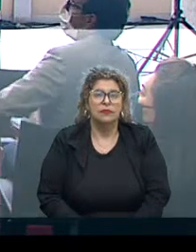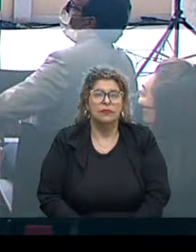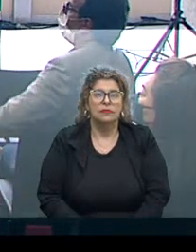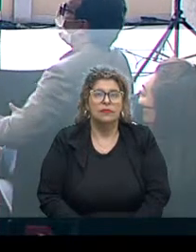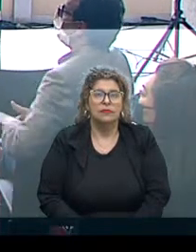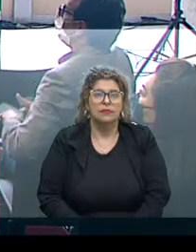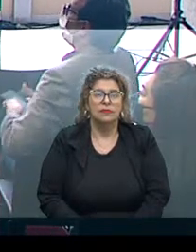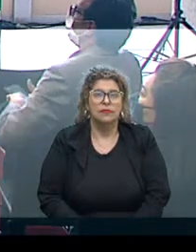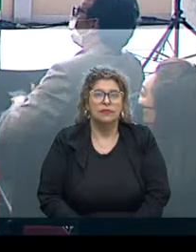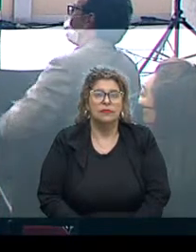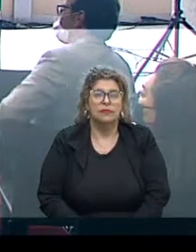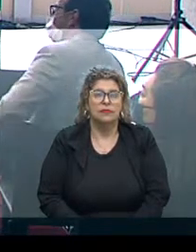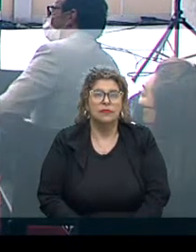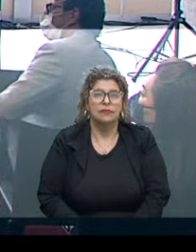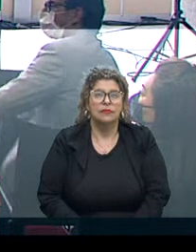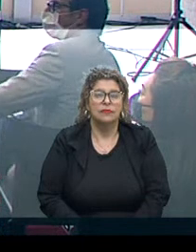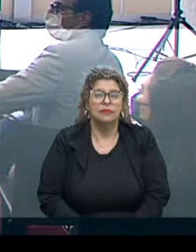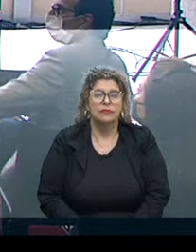Os universitários já vão nos ajudar.